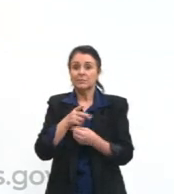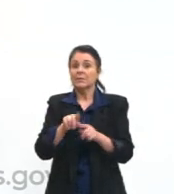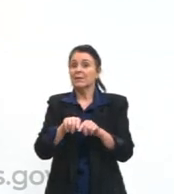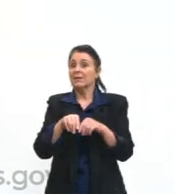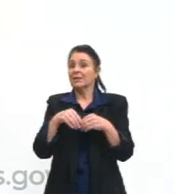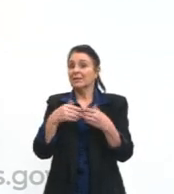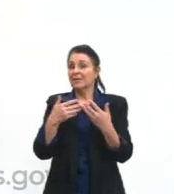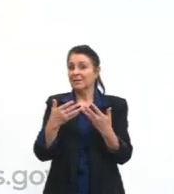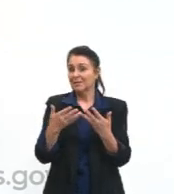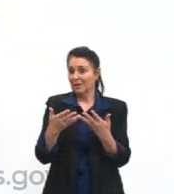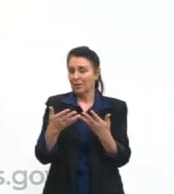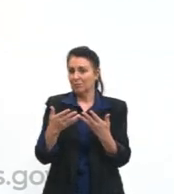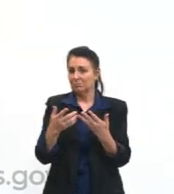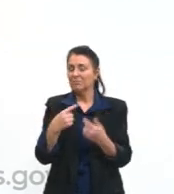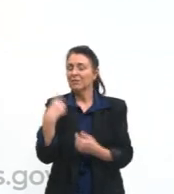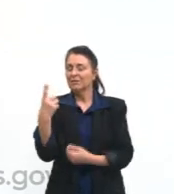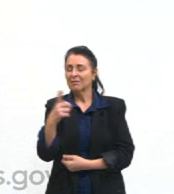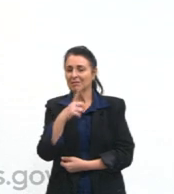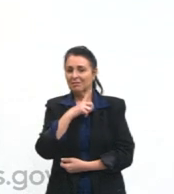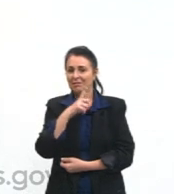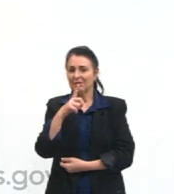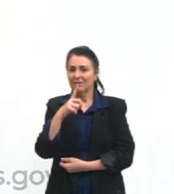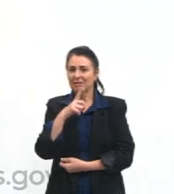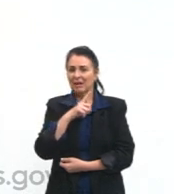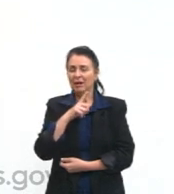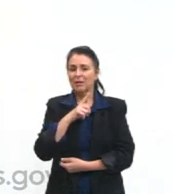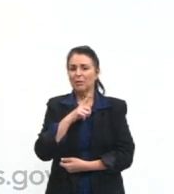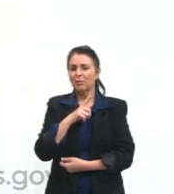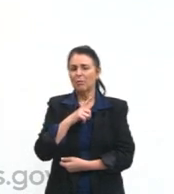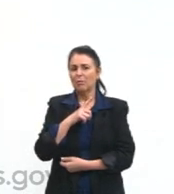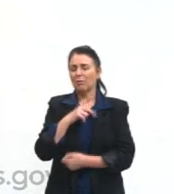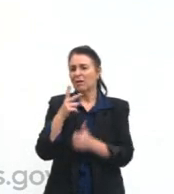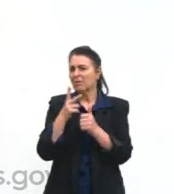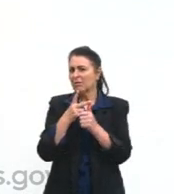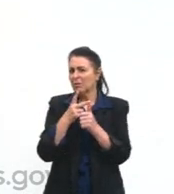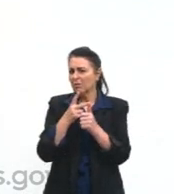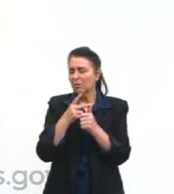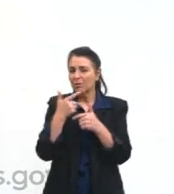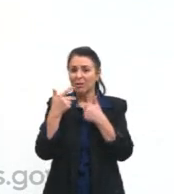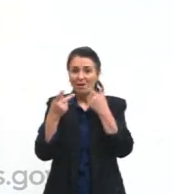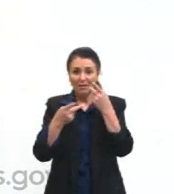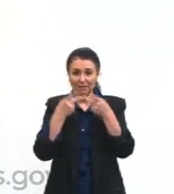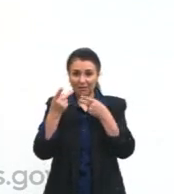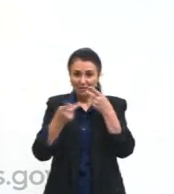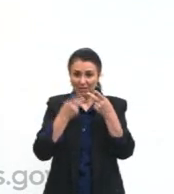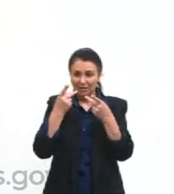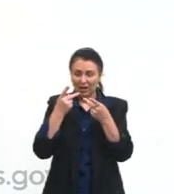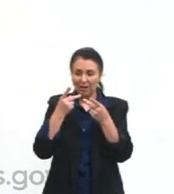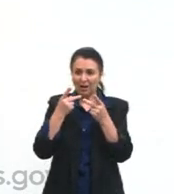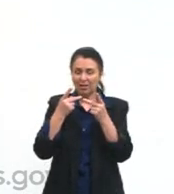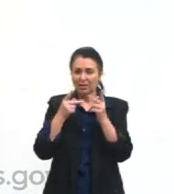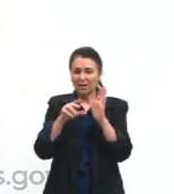que a gente tem aqui uma segunda fala nessa questão, que é retirada da novíssima